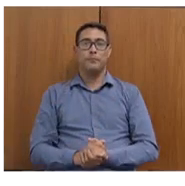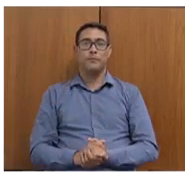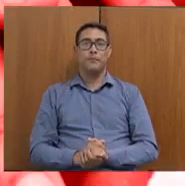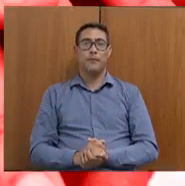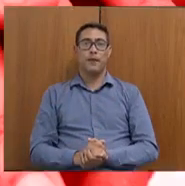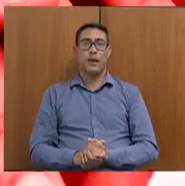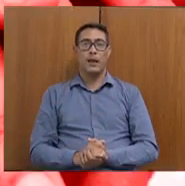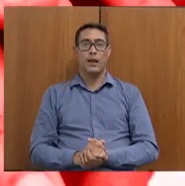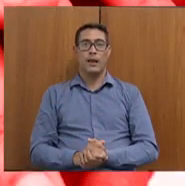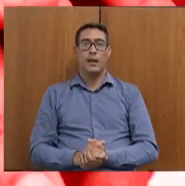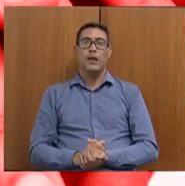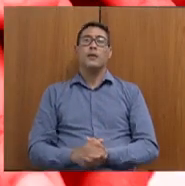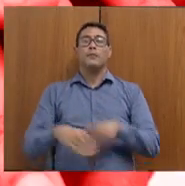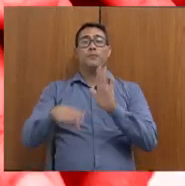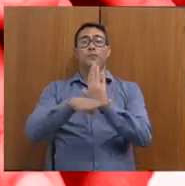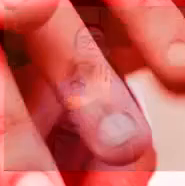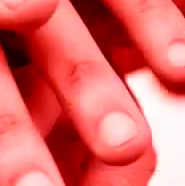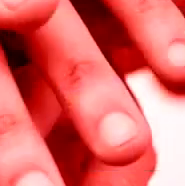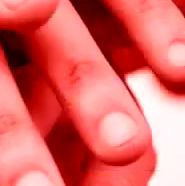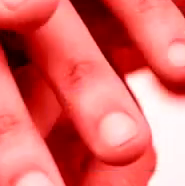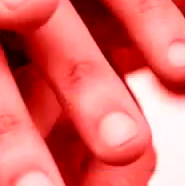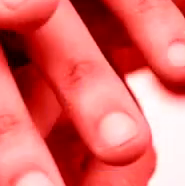Na assistência social,